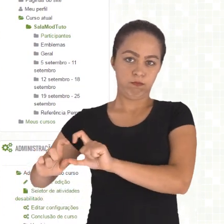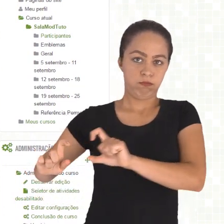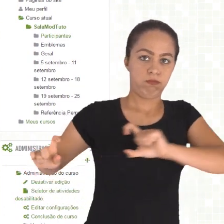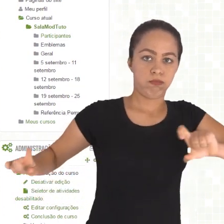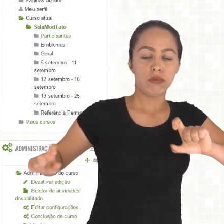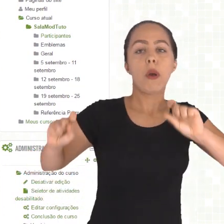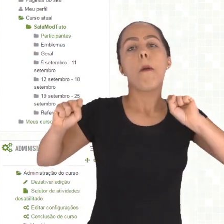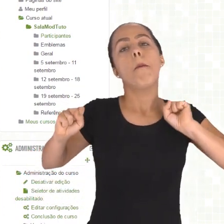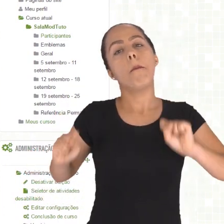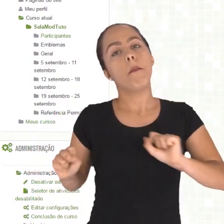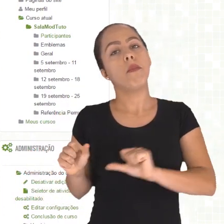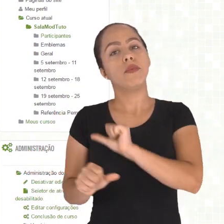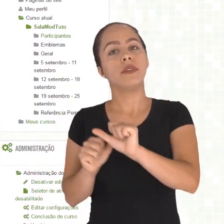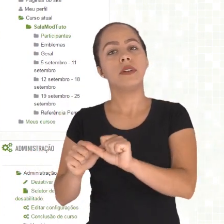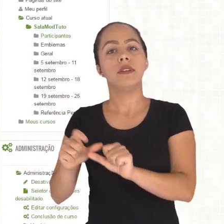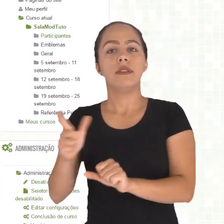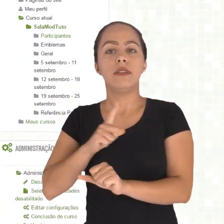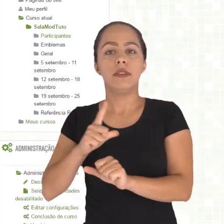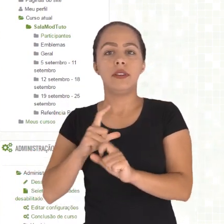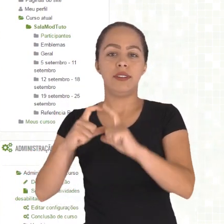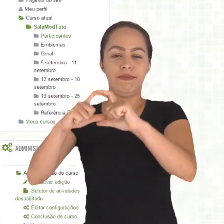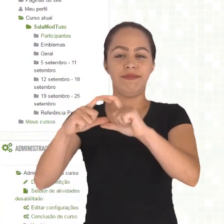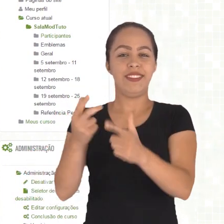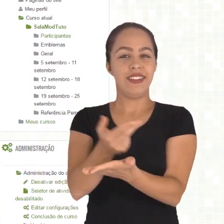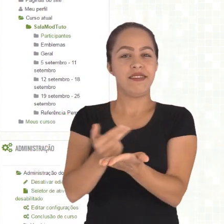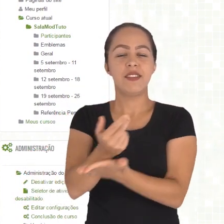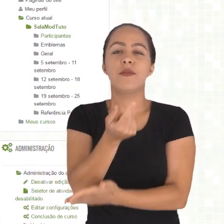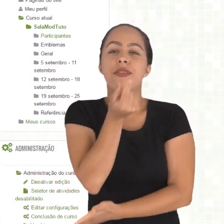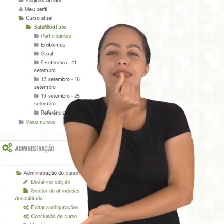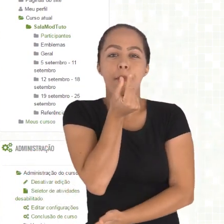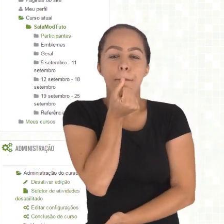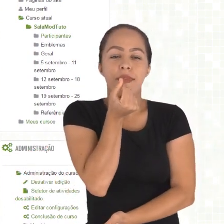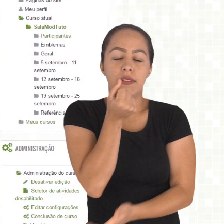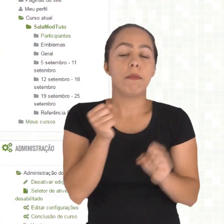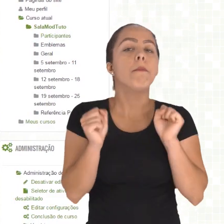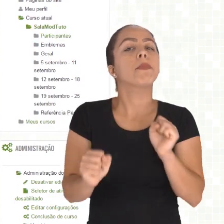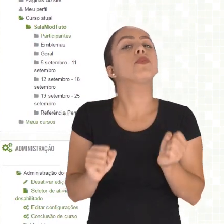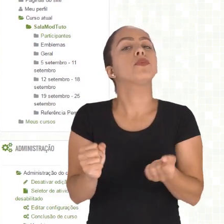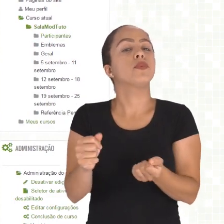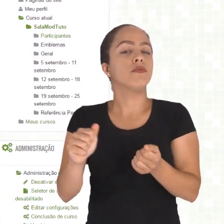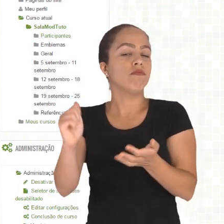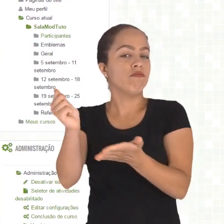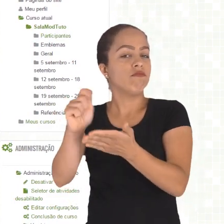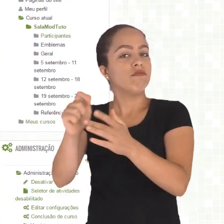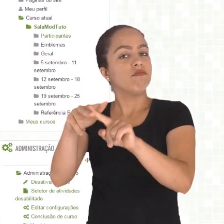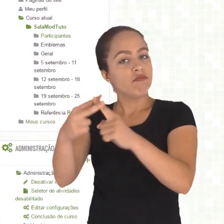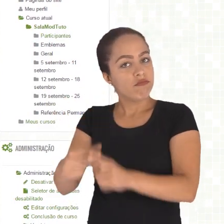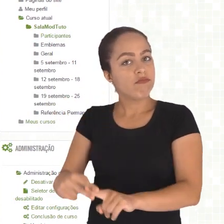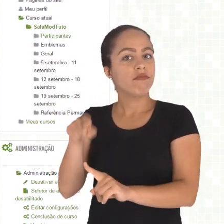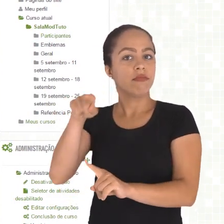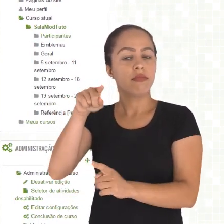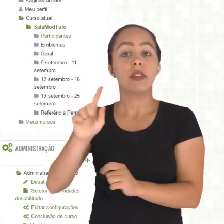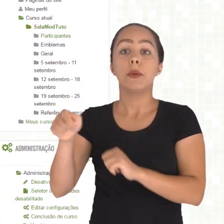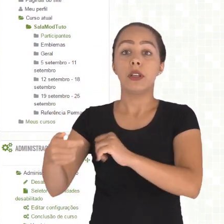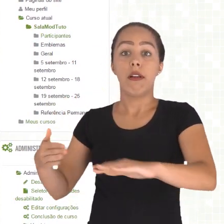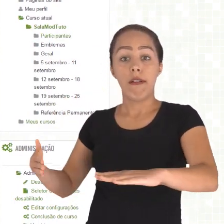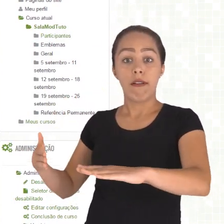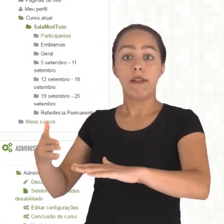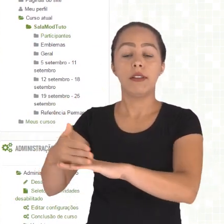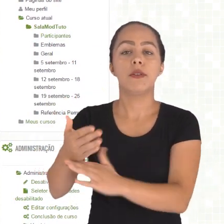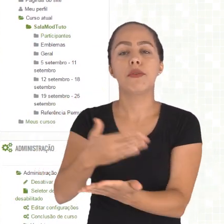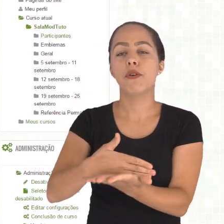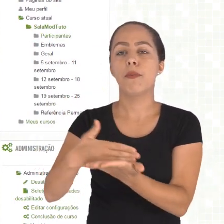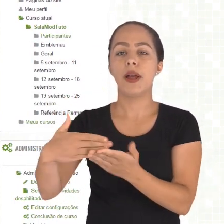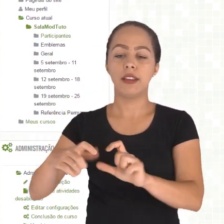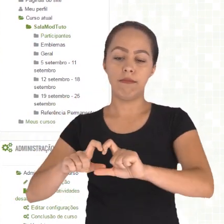diretamente neste ícone de lápis e quando finalizar é importante você dê enter para que